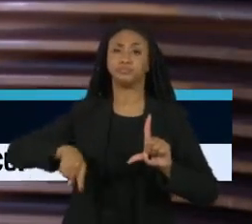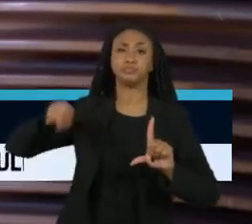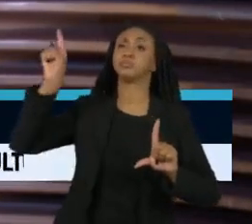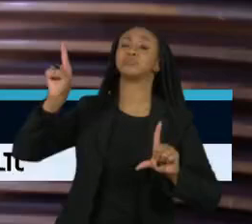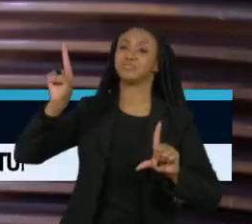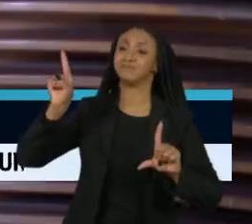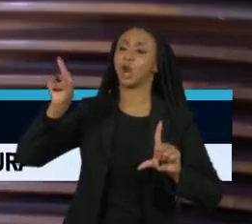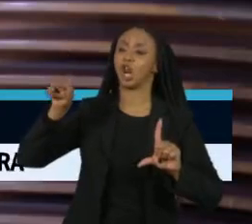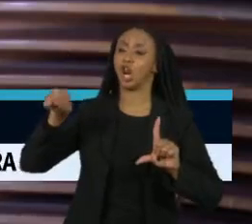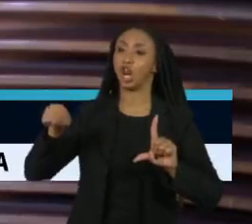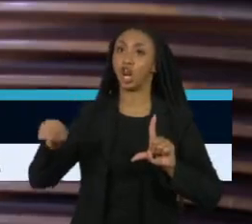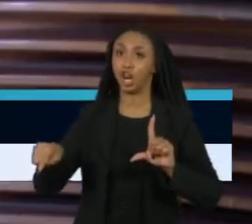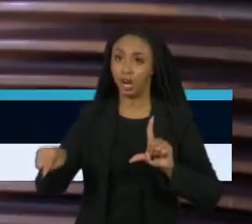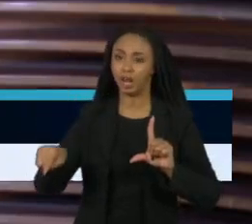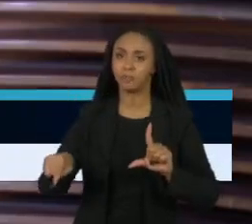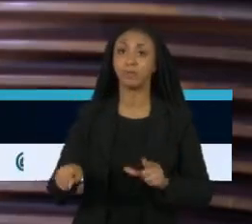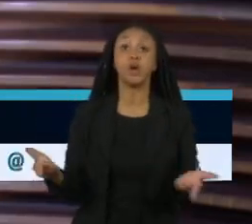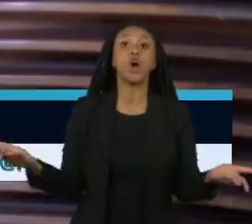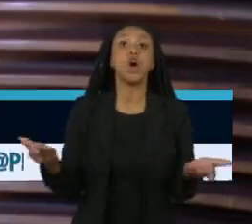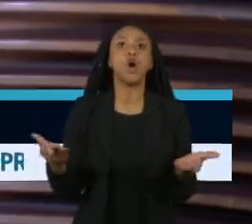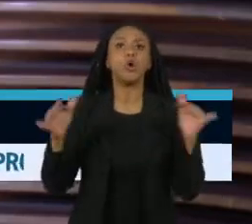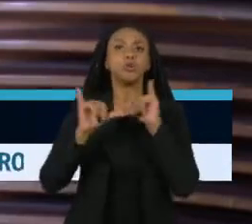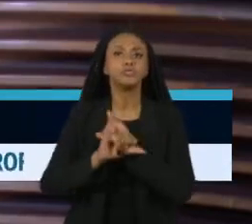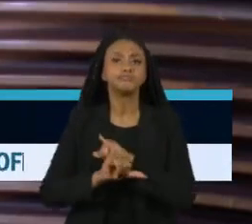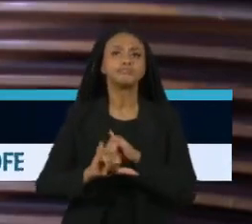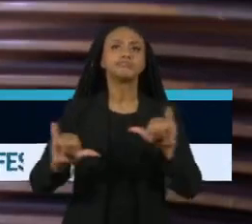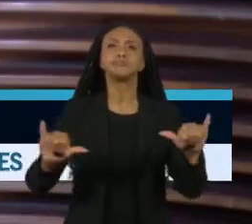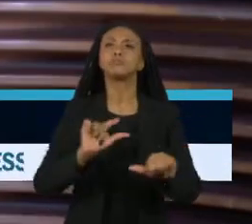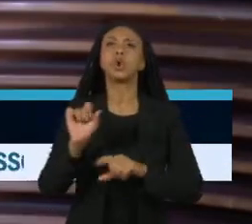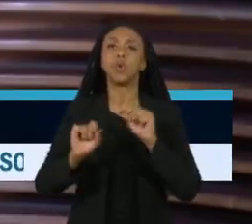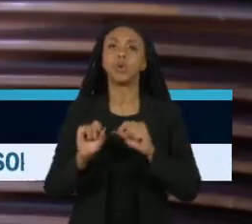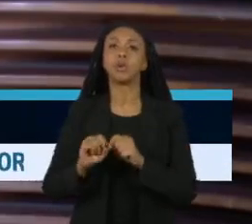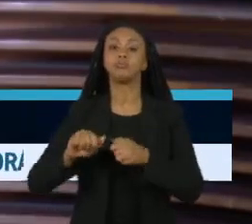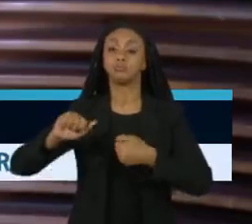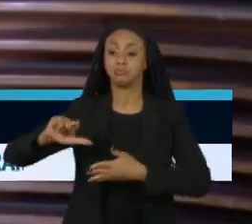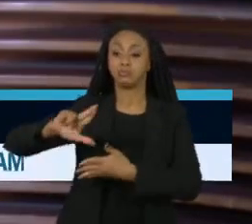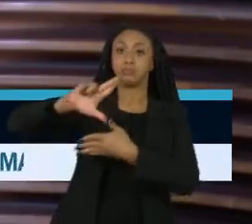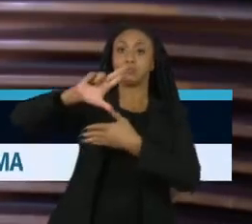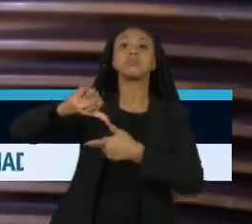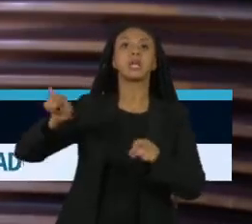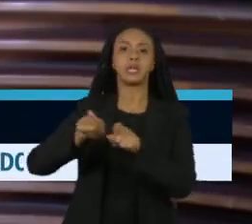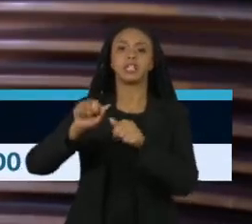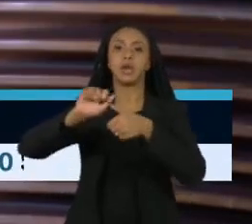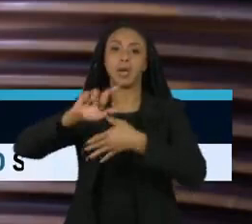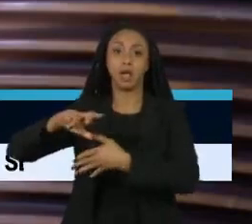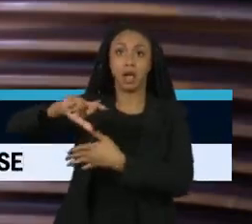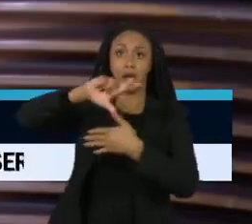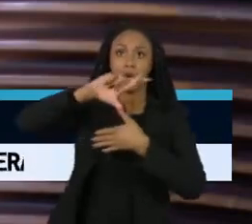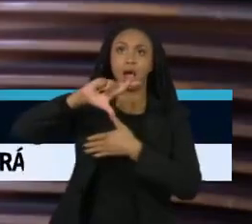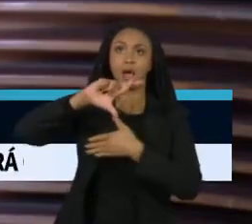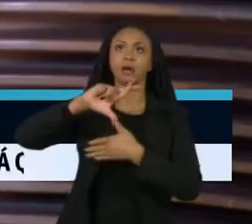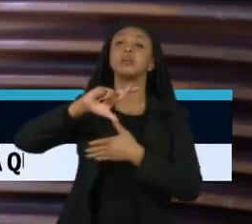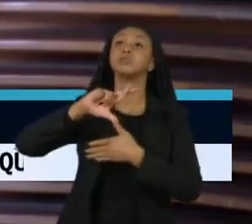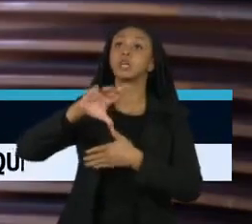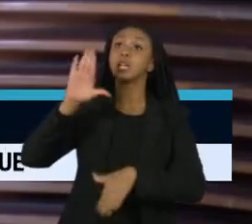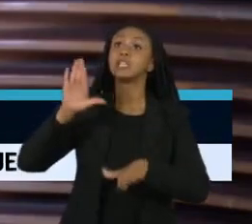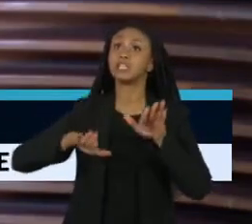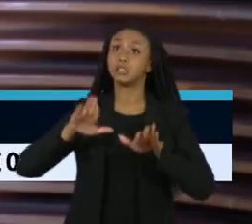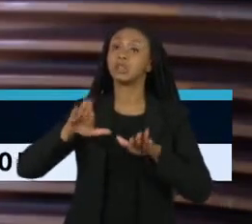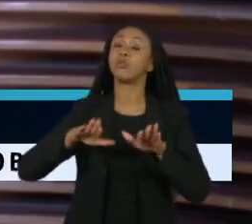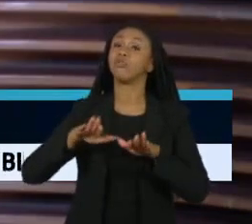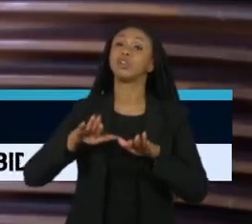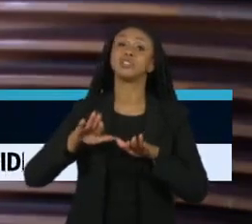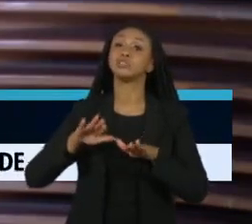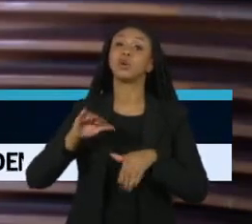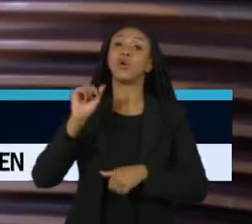relatório do Banco Mundial, divulgado hoje, mostra que na América Latina e Caribe, o Brasil só deve crescer mais que o